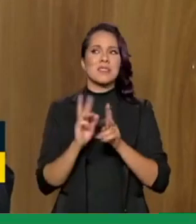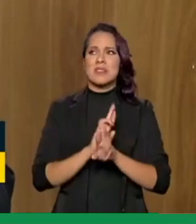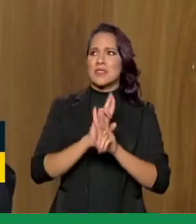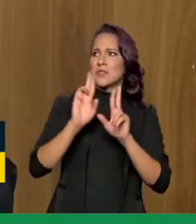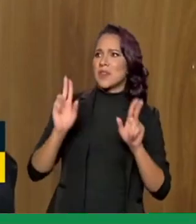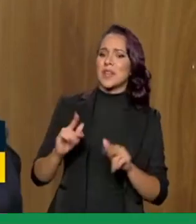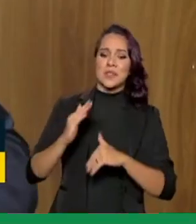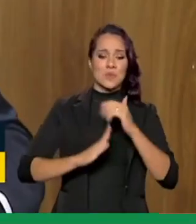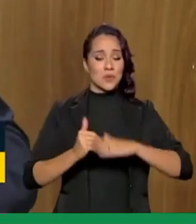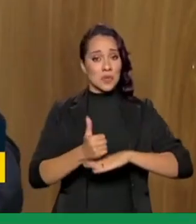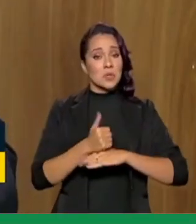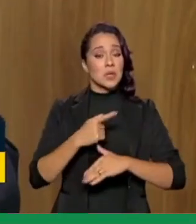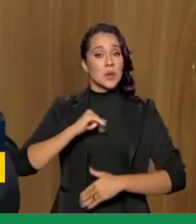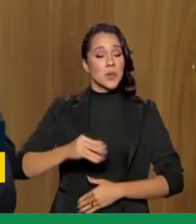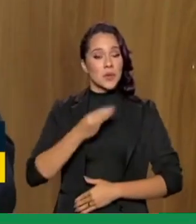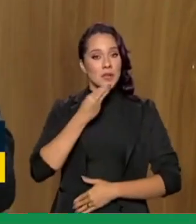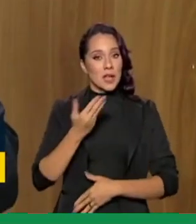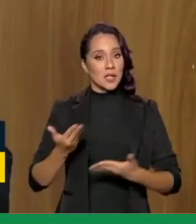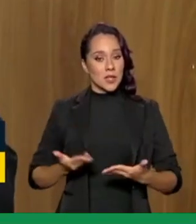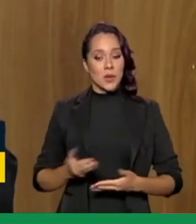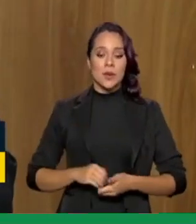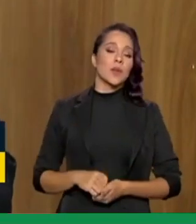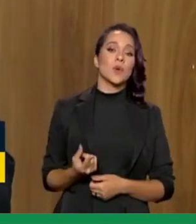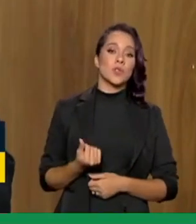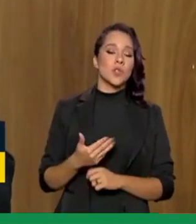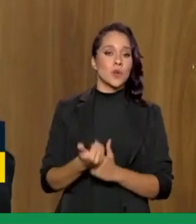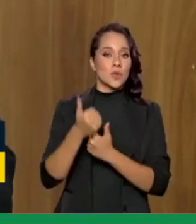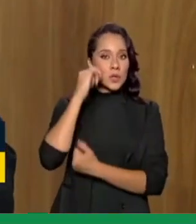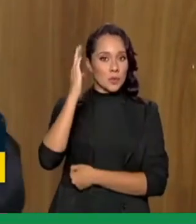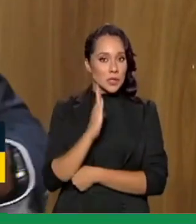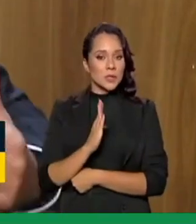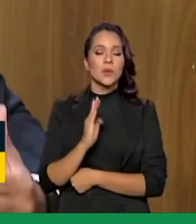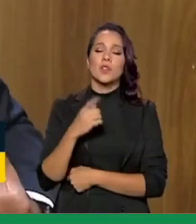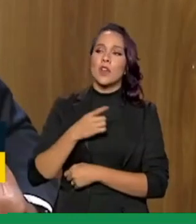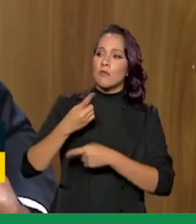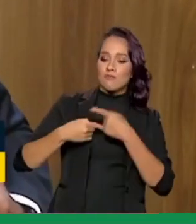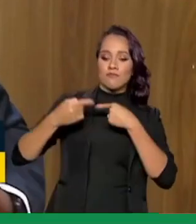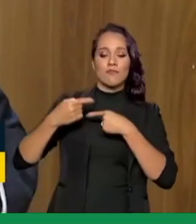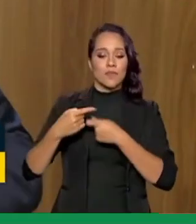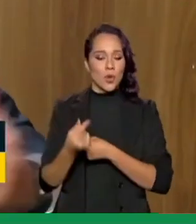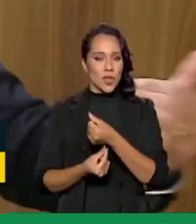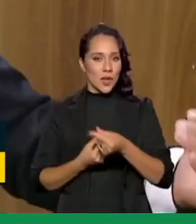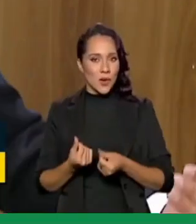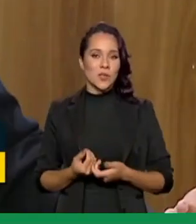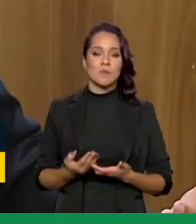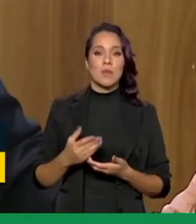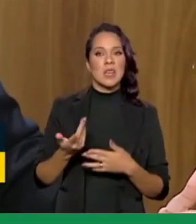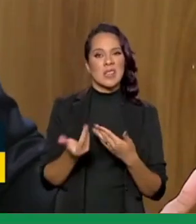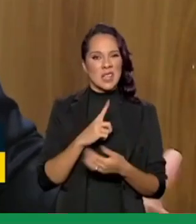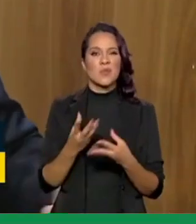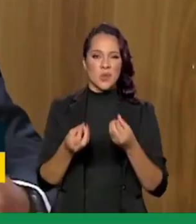afora, que vão ter oportunidade, com o recurso do Auxílio Brasil, retomar o seu negócio, que ficou muito